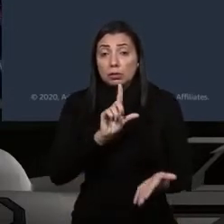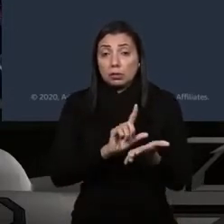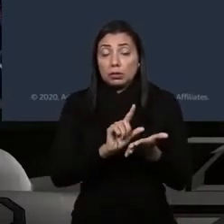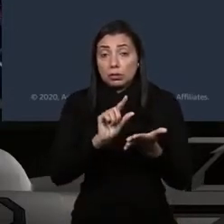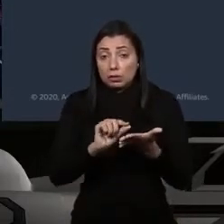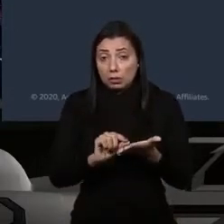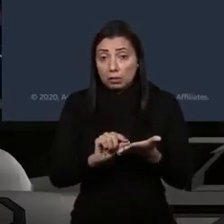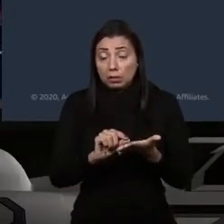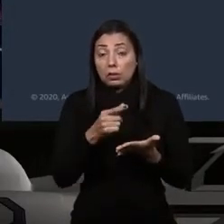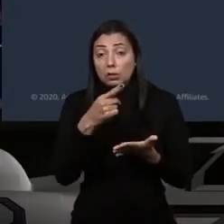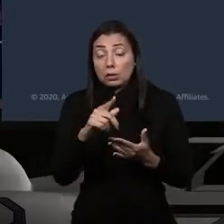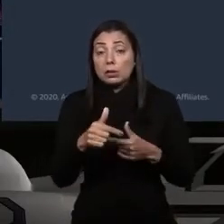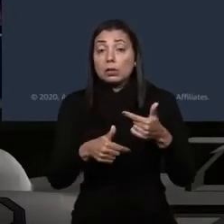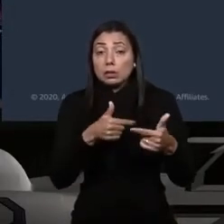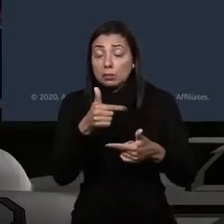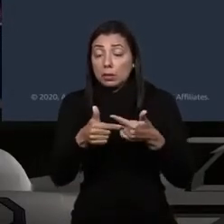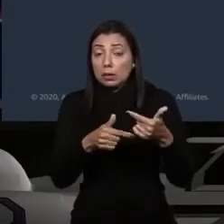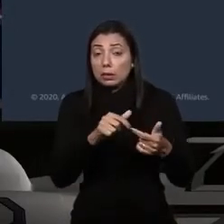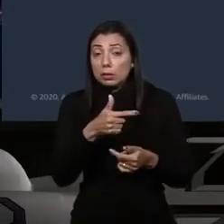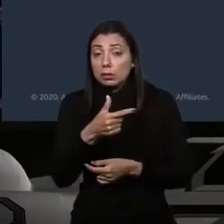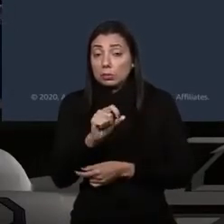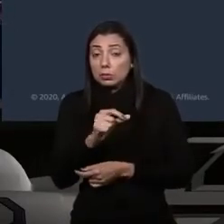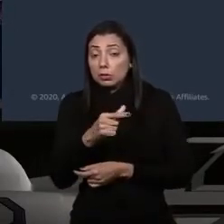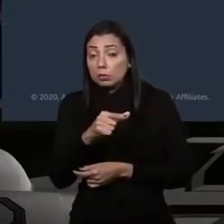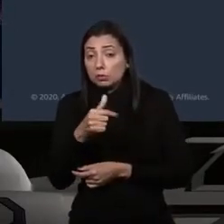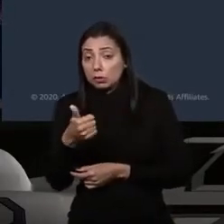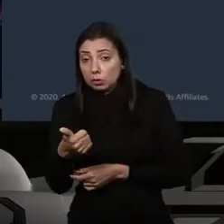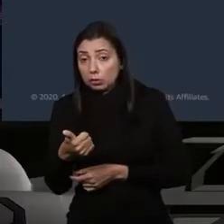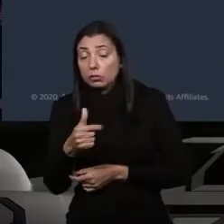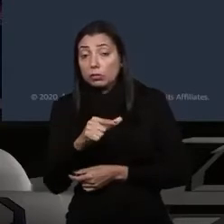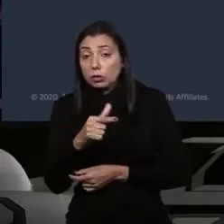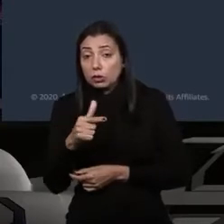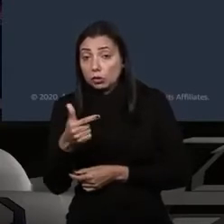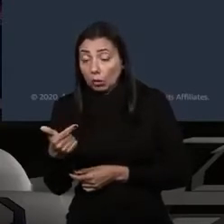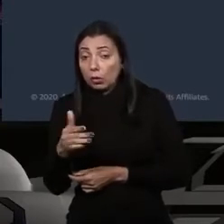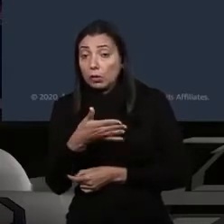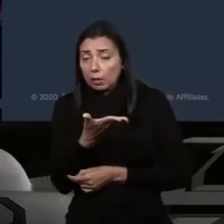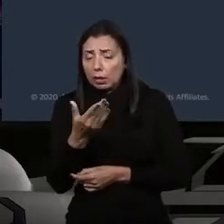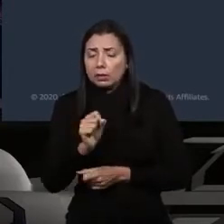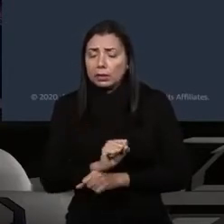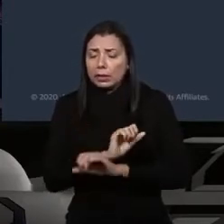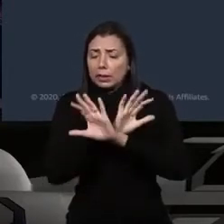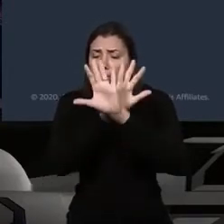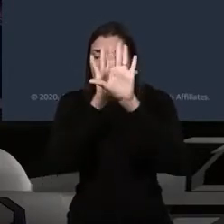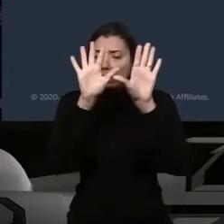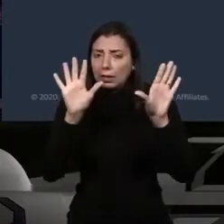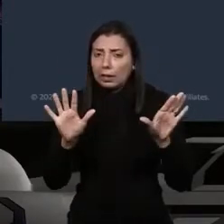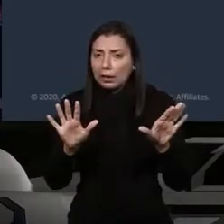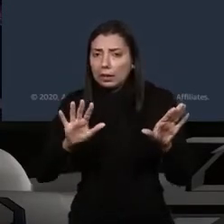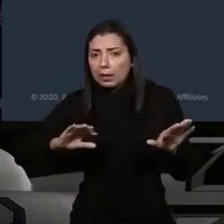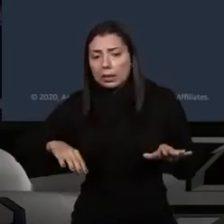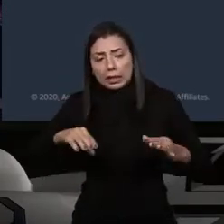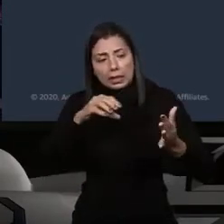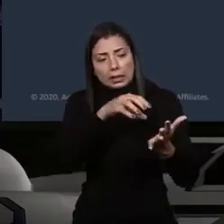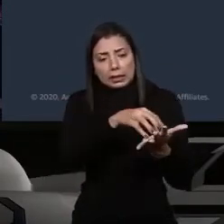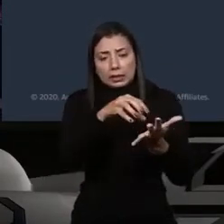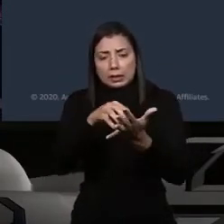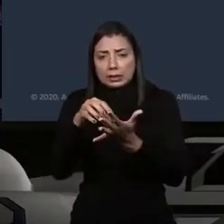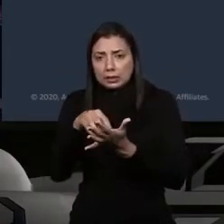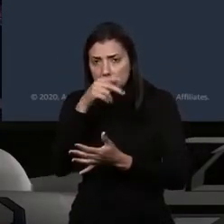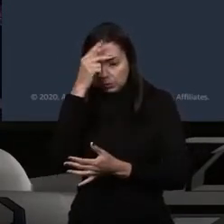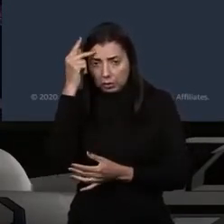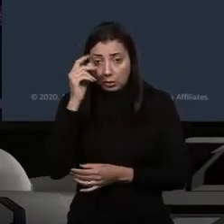com a sua atualização de 2020, 2022, traz de forma muito clara a centralidade do cidadão.